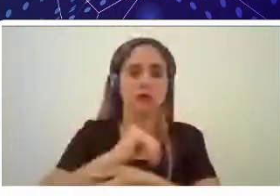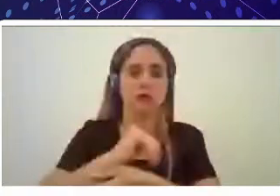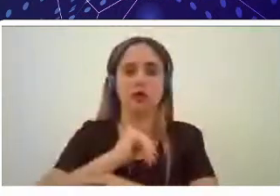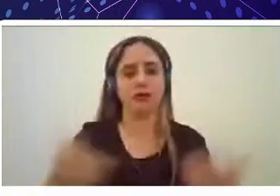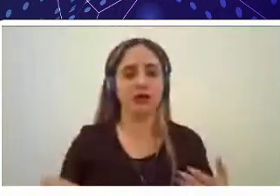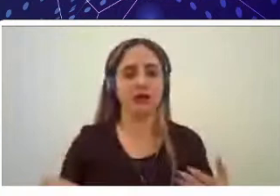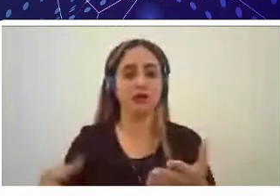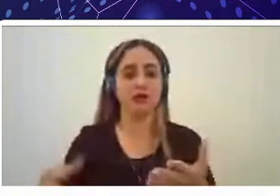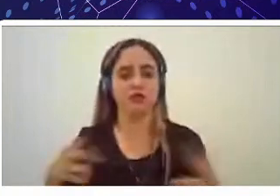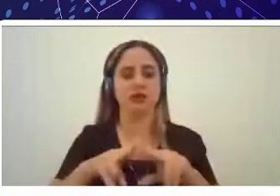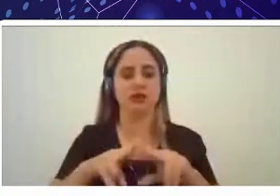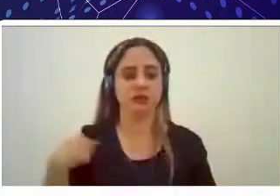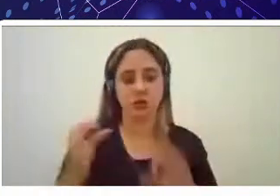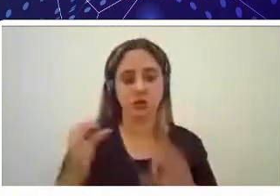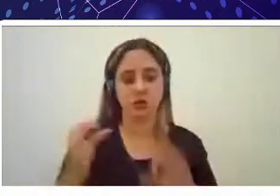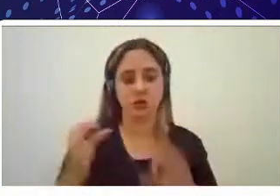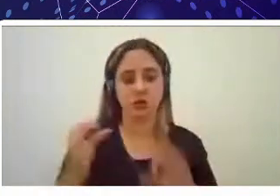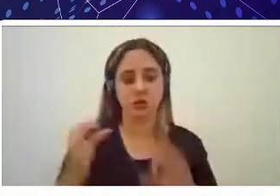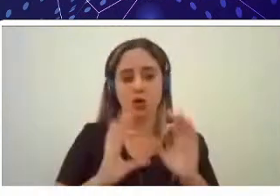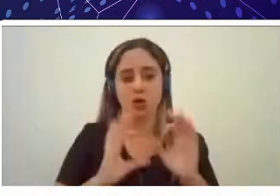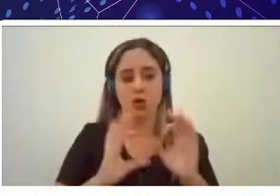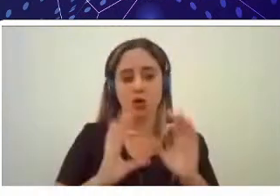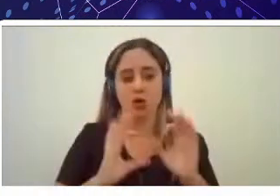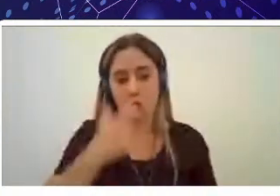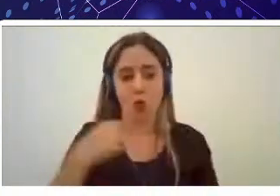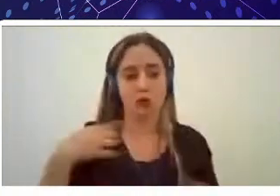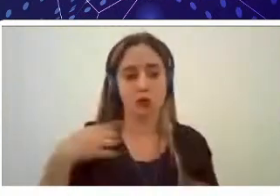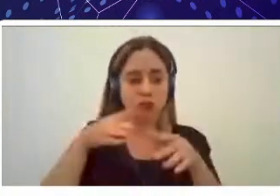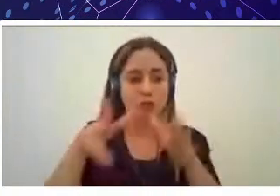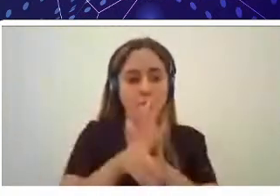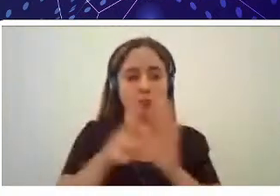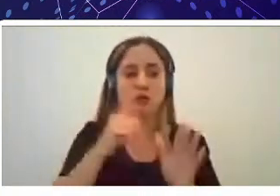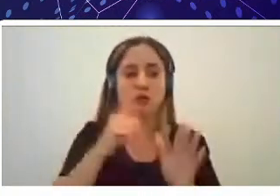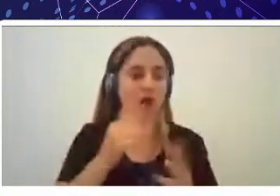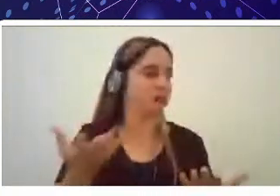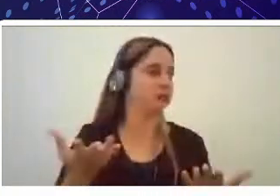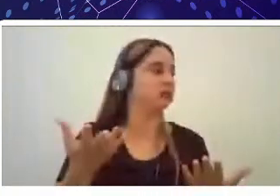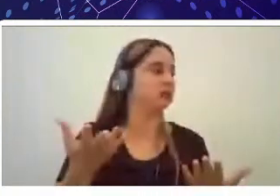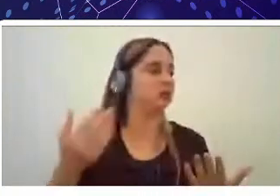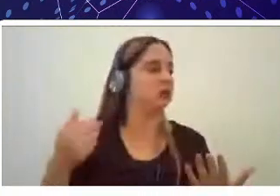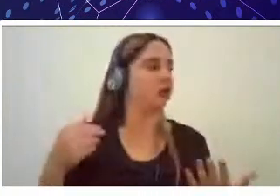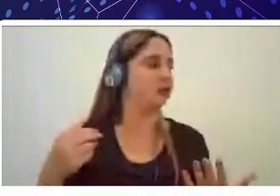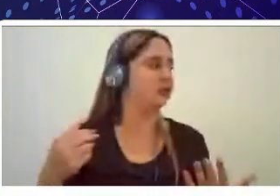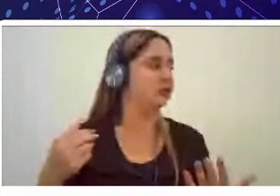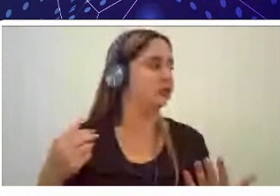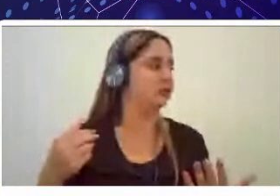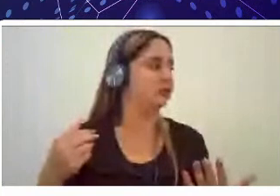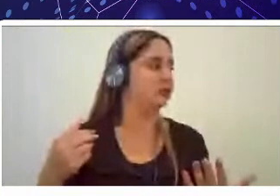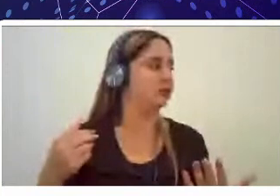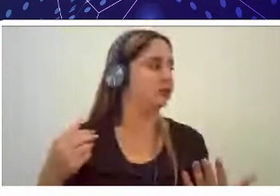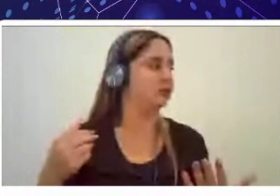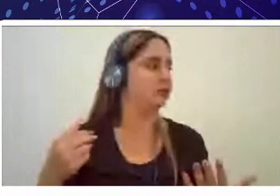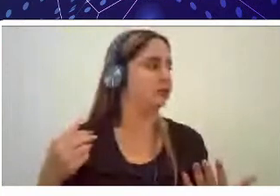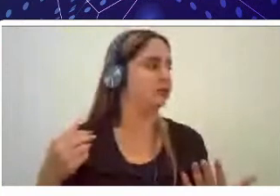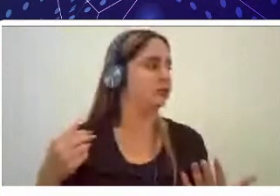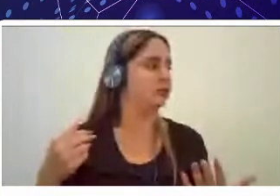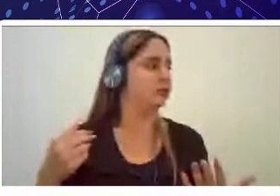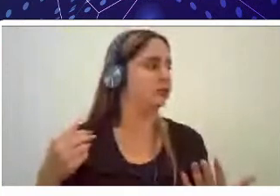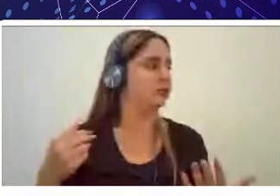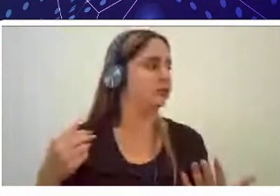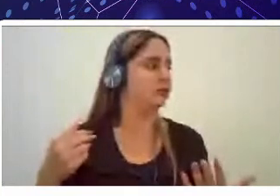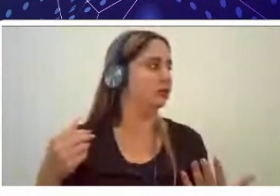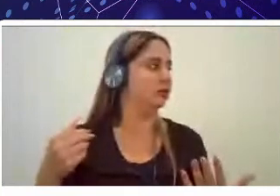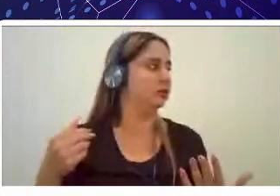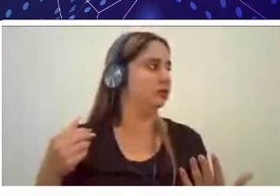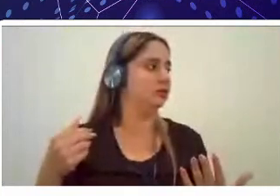em outro setor, eu me encaixo na parte mais da química da engenharia de pesca. Então, gente tem trabalhos que estão sendo desenvolvidos pelo professor Elton.